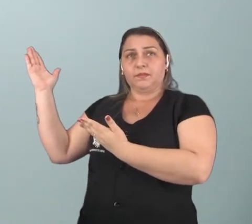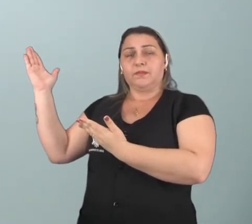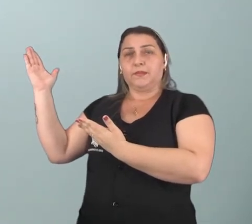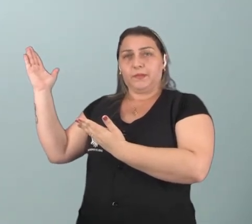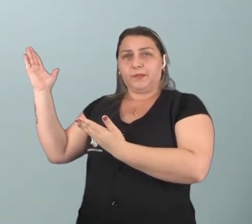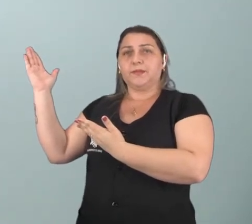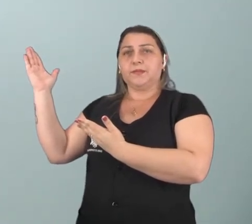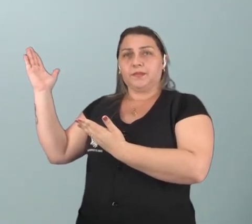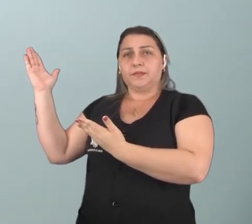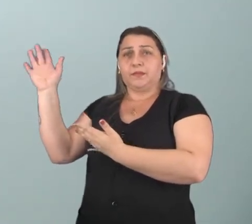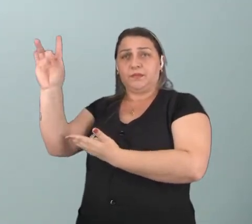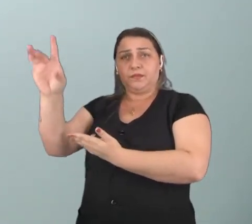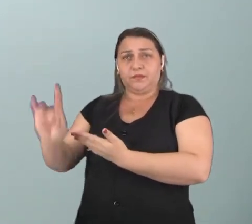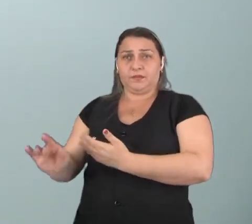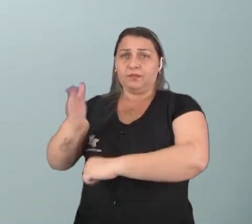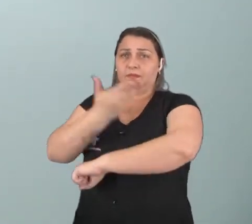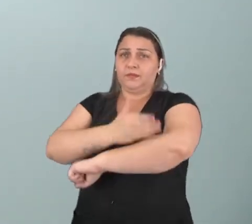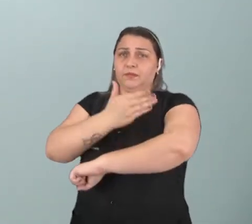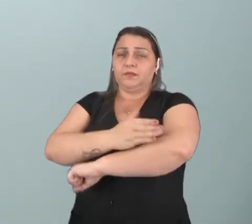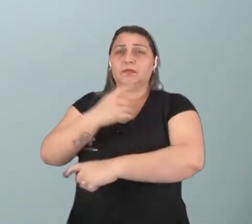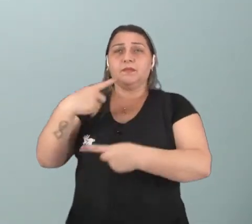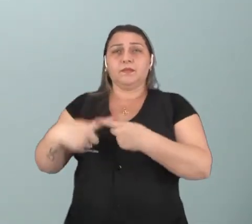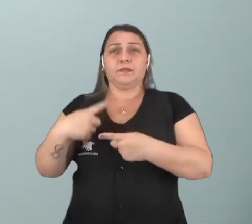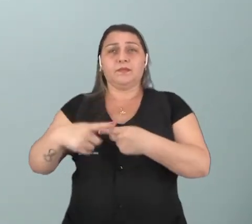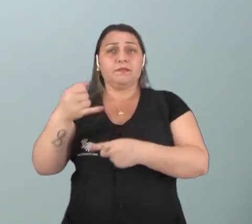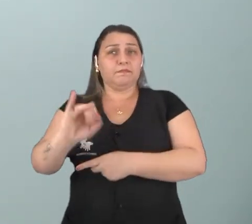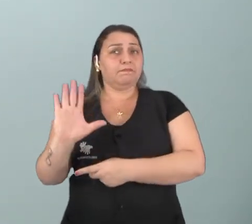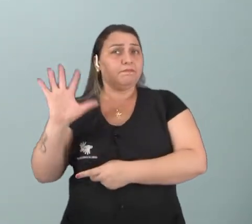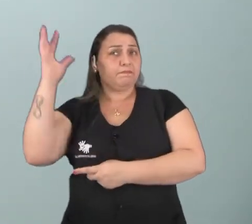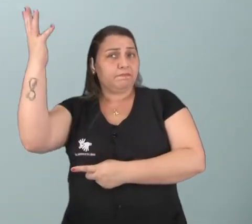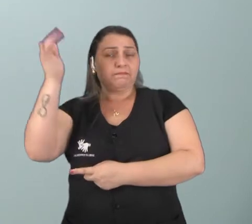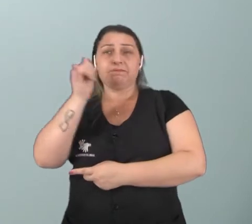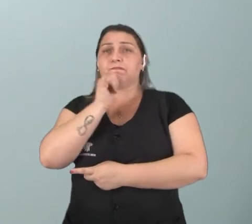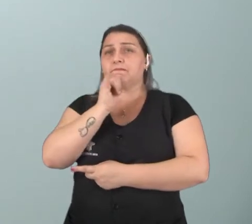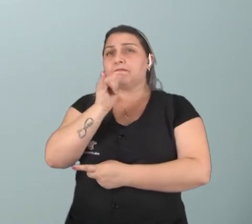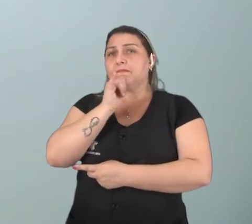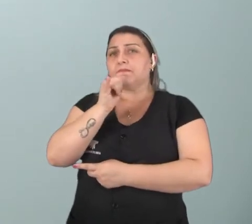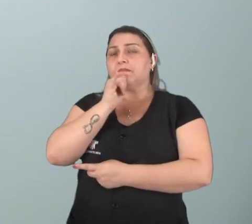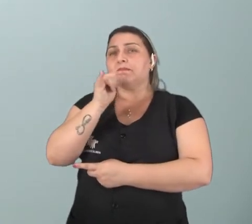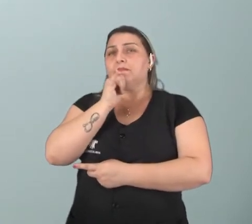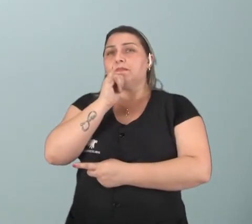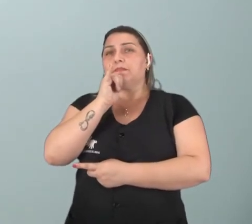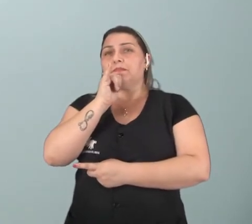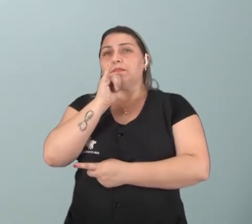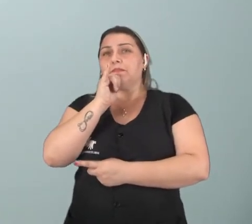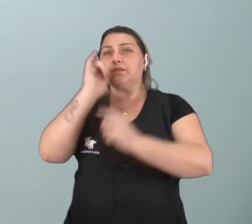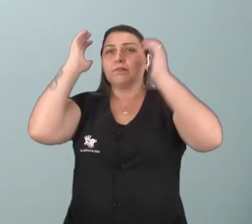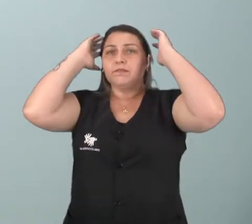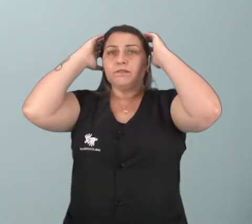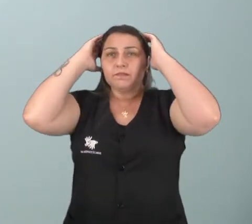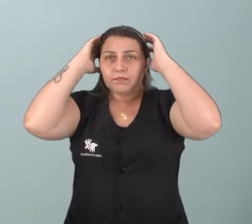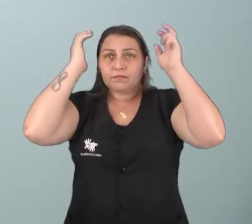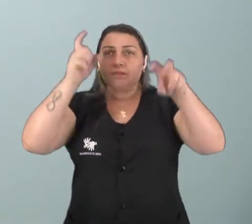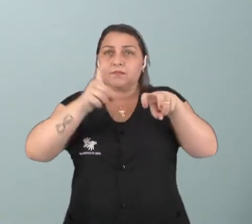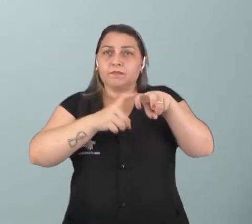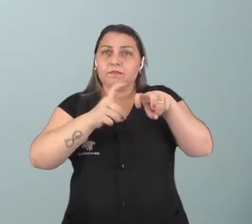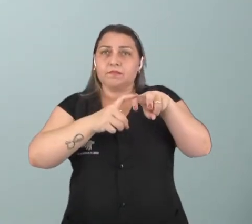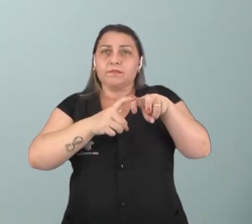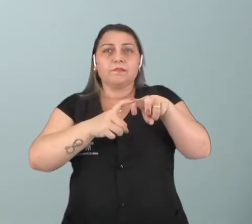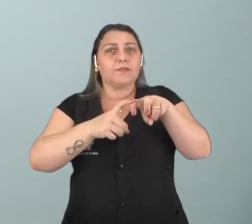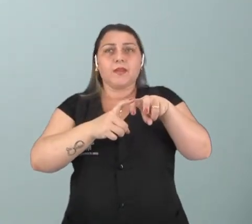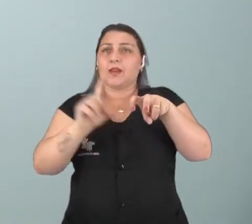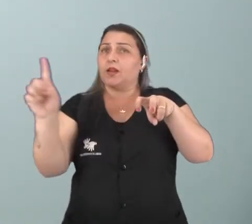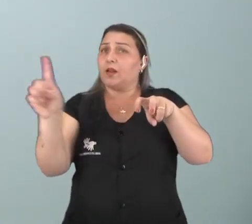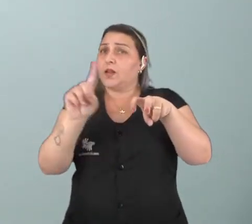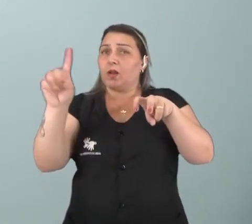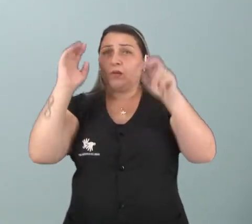posicionamentos de cada teste. Por quê? Se não acontecer, por exemplo, o toque do tronco no joelho, não é contado como um